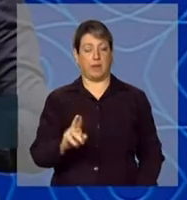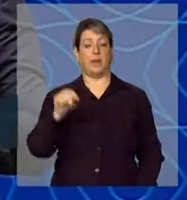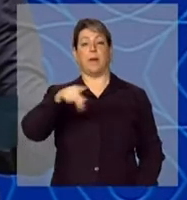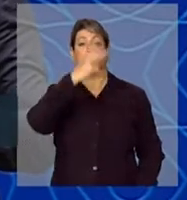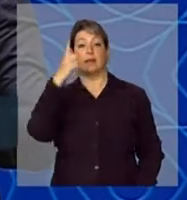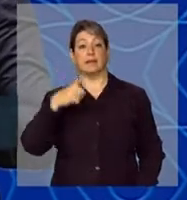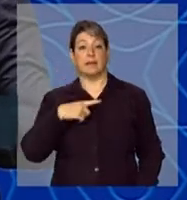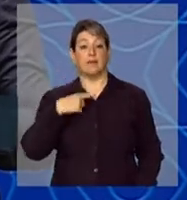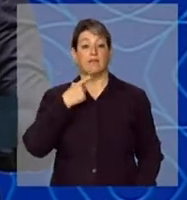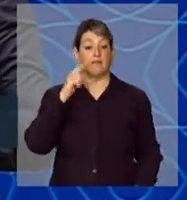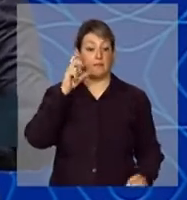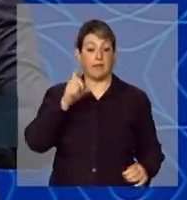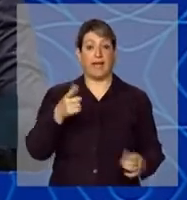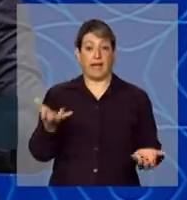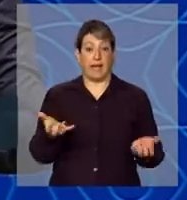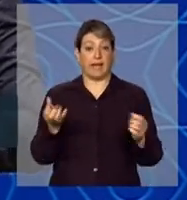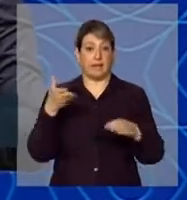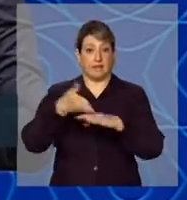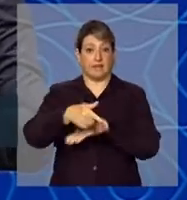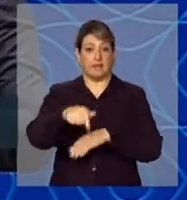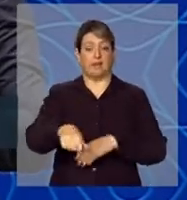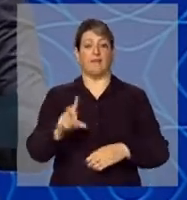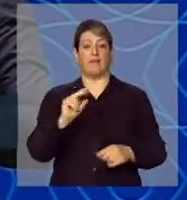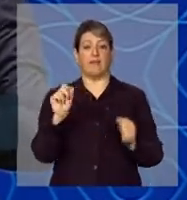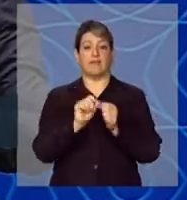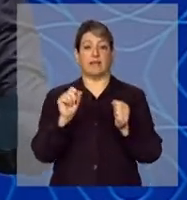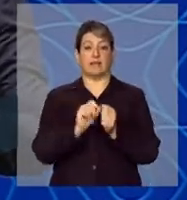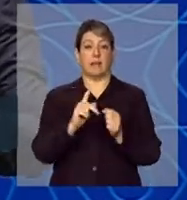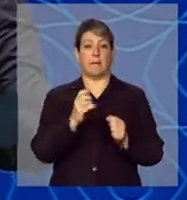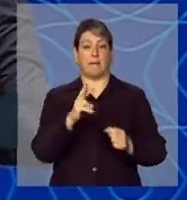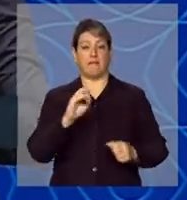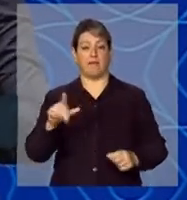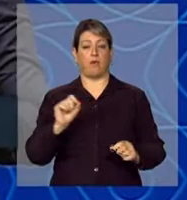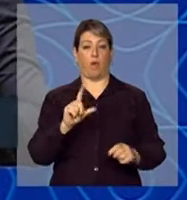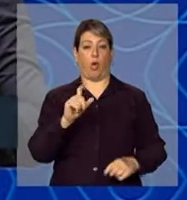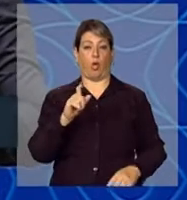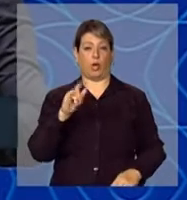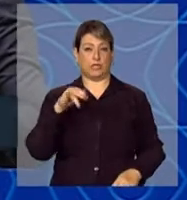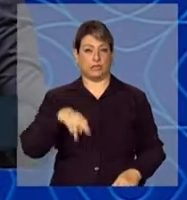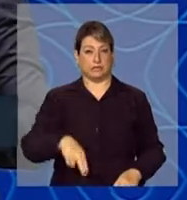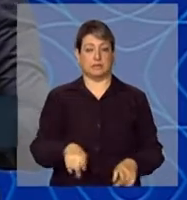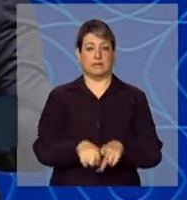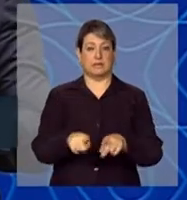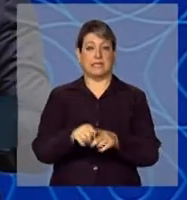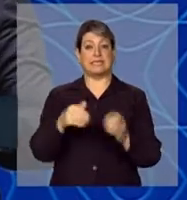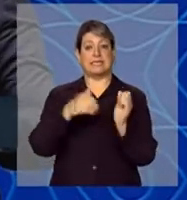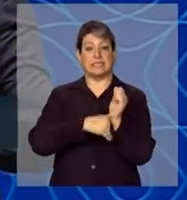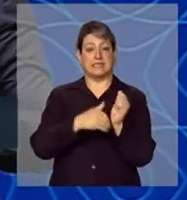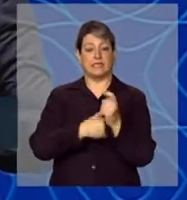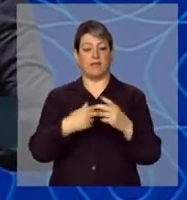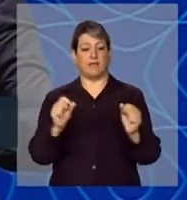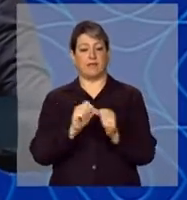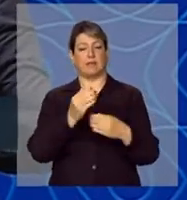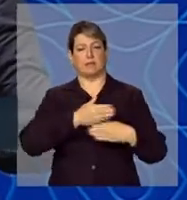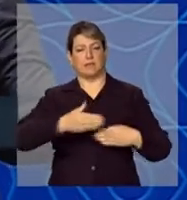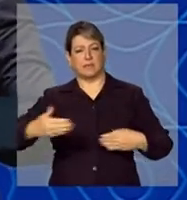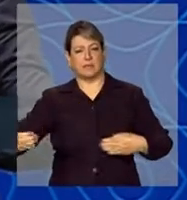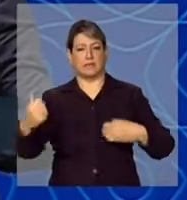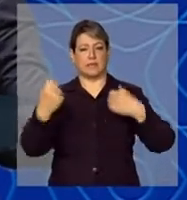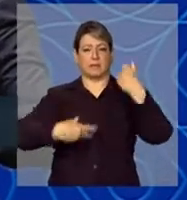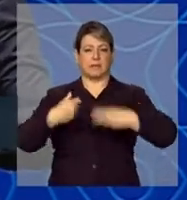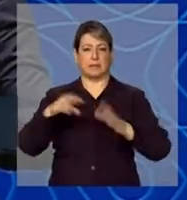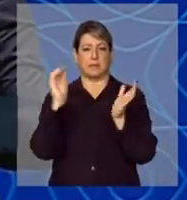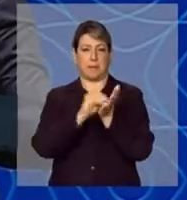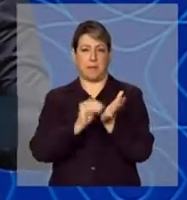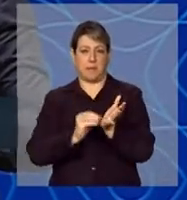interessado vai criar um perfil com login e senha e vai passar por seis etapas deste cadastro. Daí, ele vai receber um e